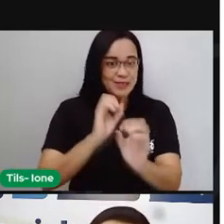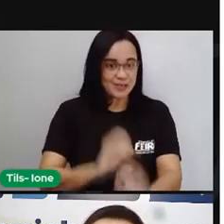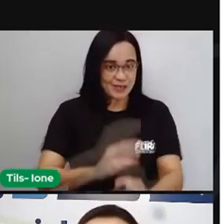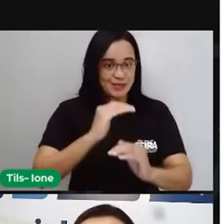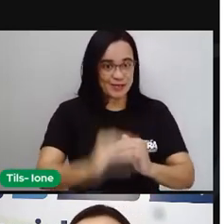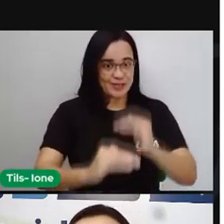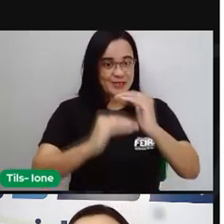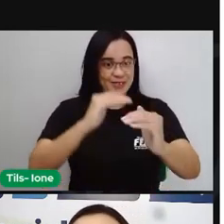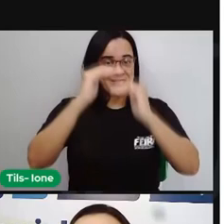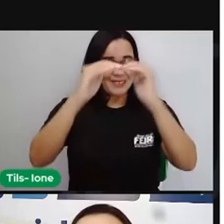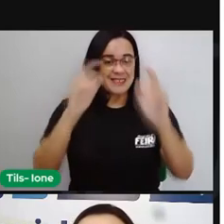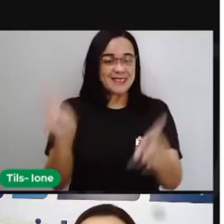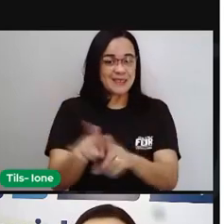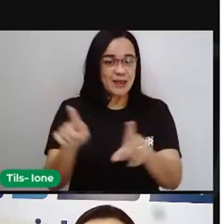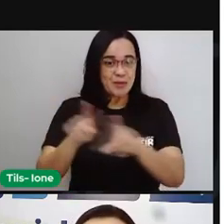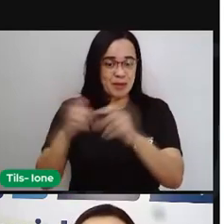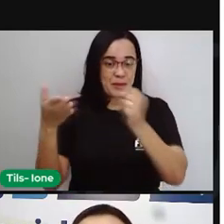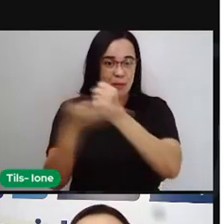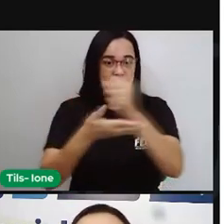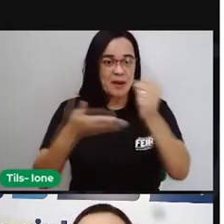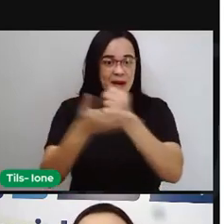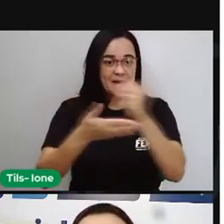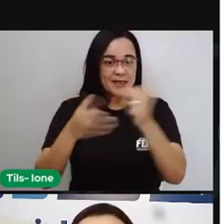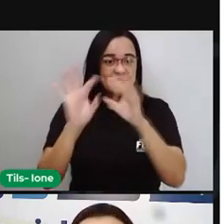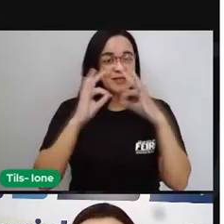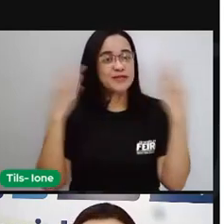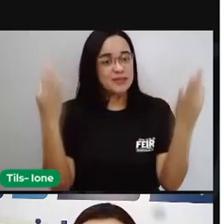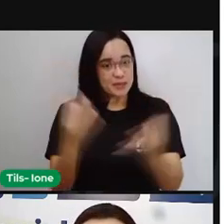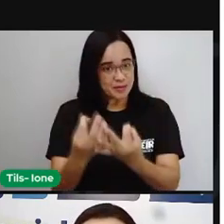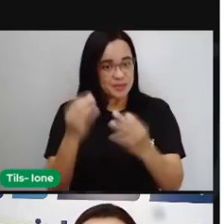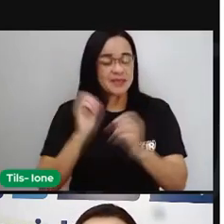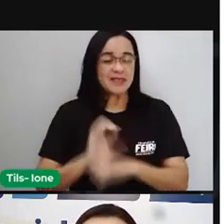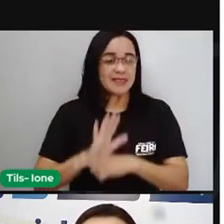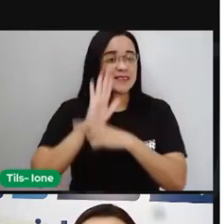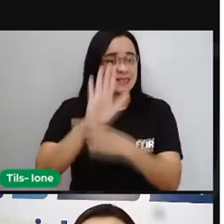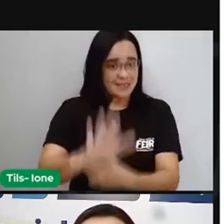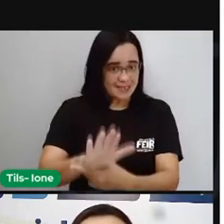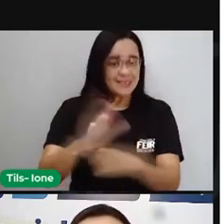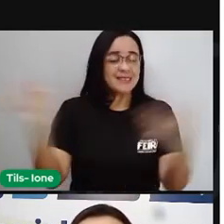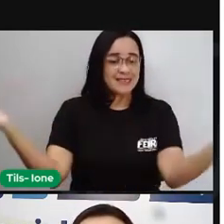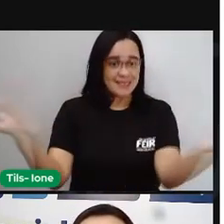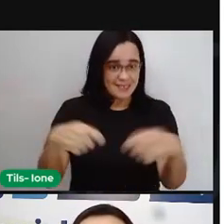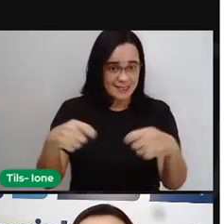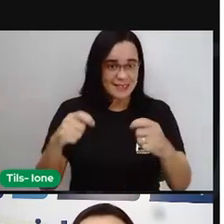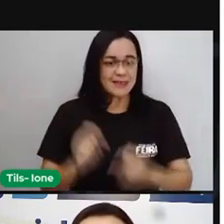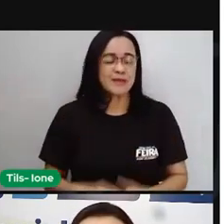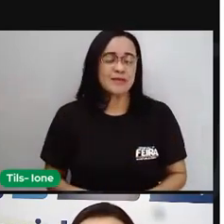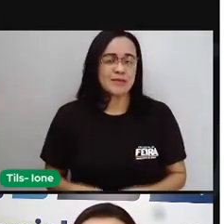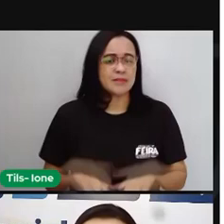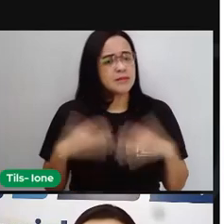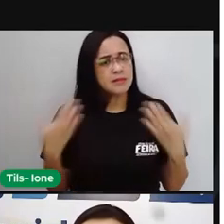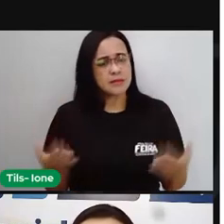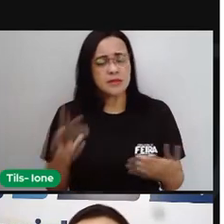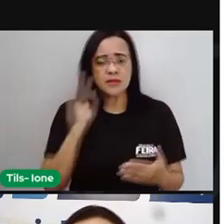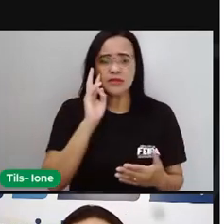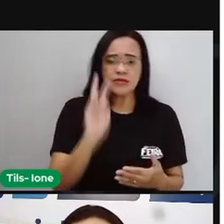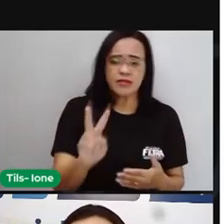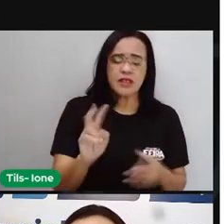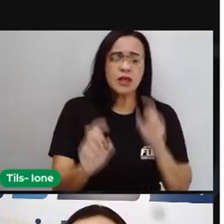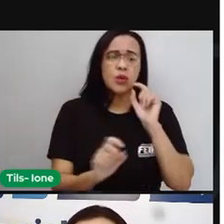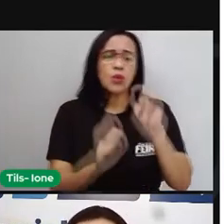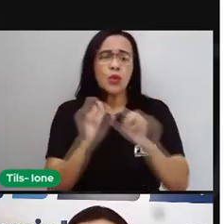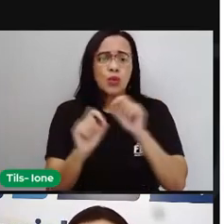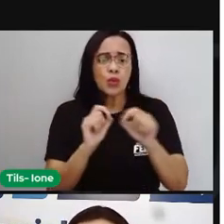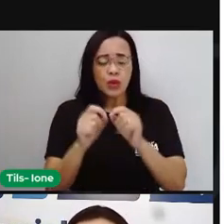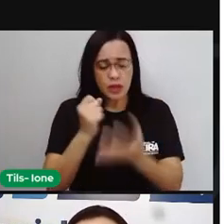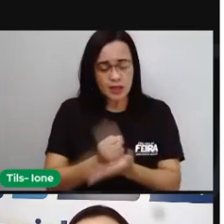vezes mantêm os filhos até mesmo depois de casados. E aí, a gente observa essa ajuda dos avós, essa